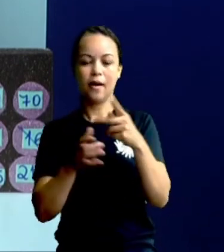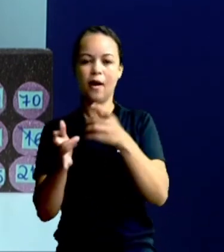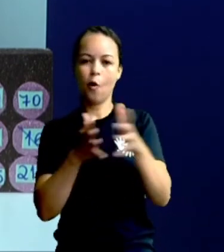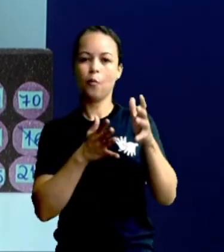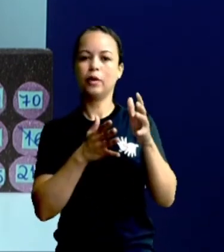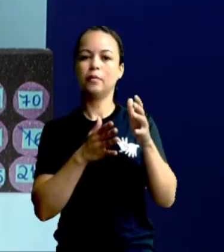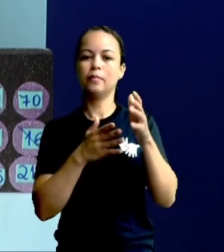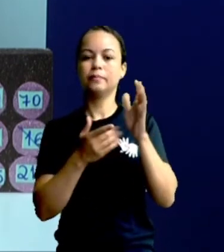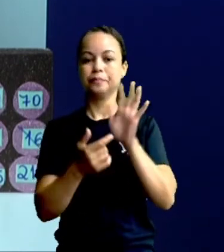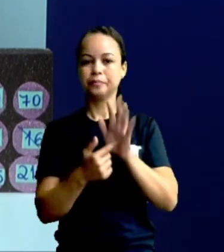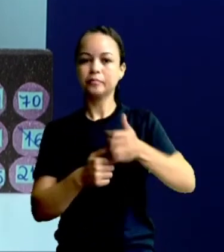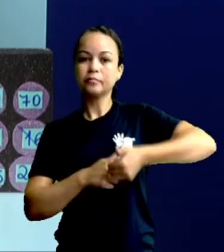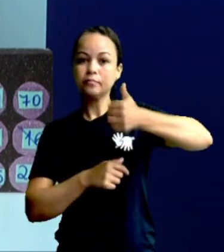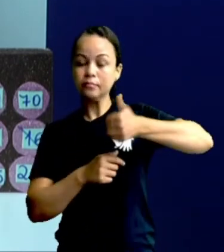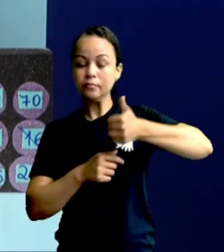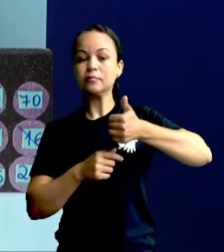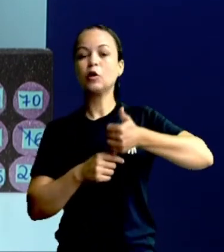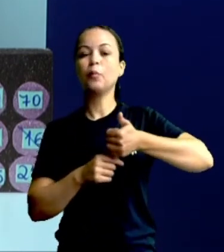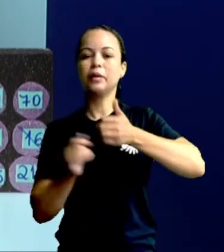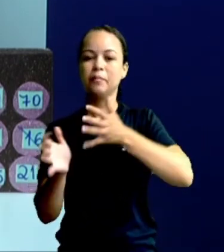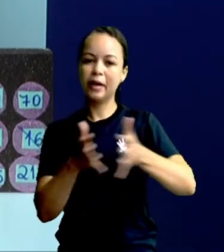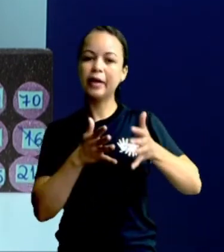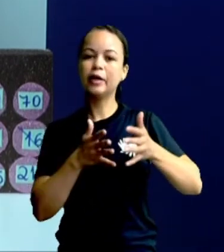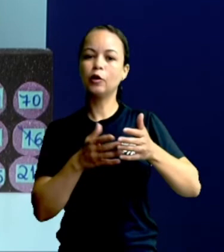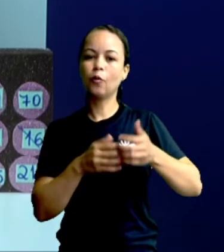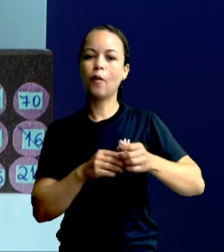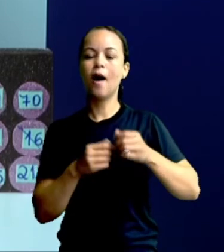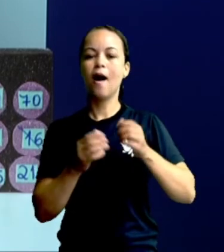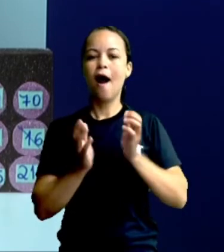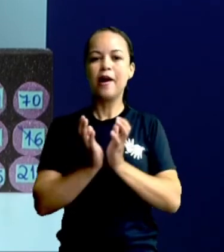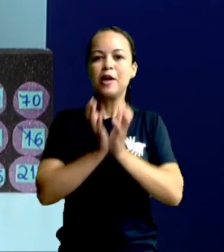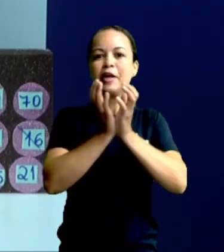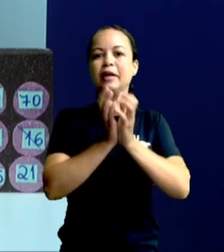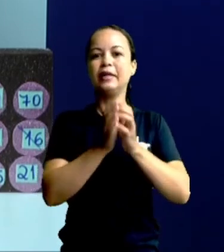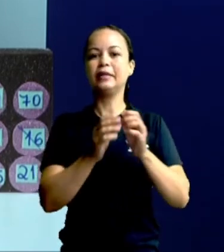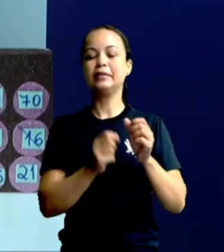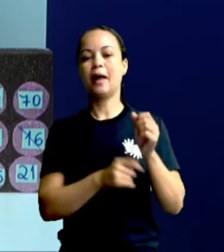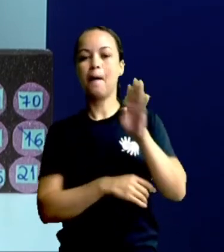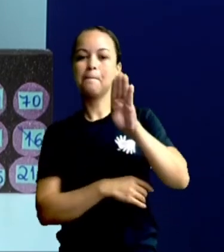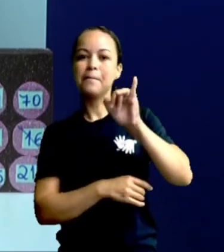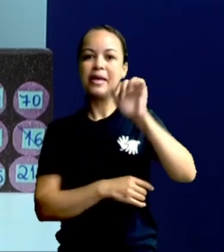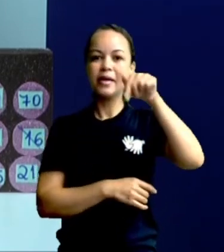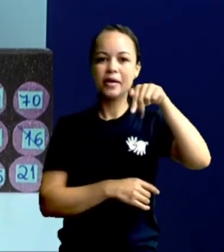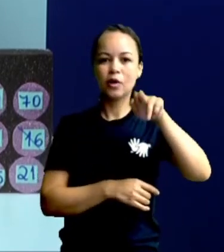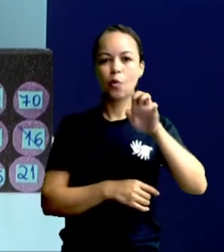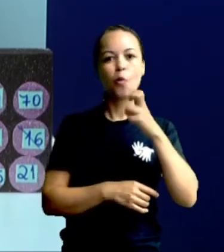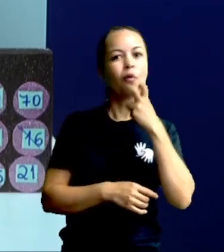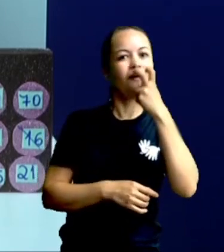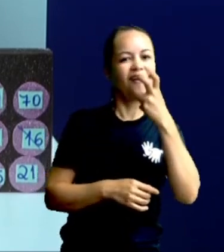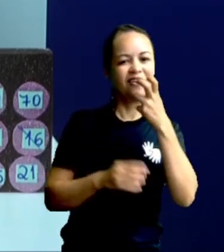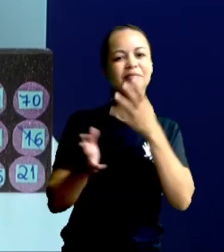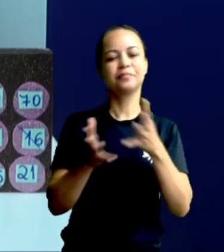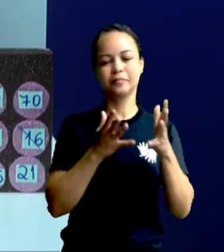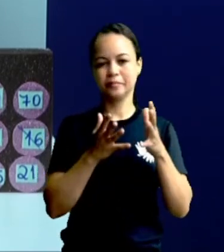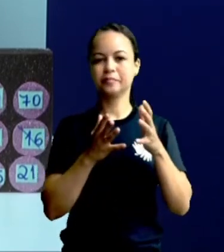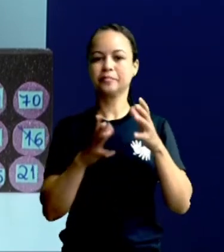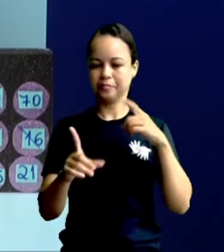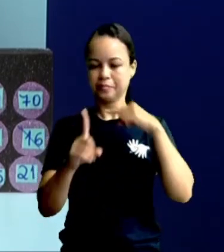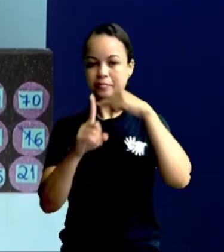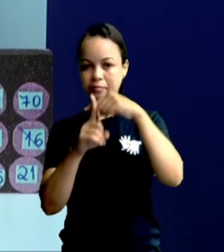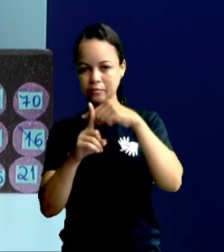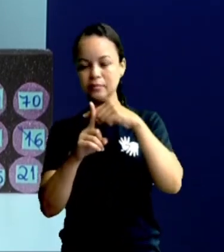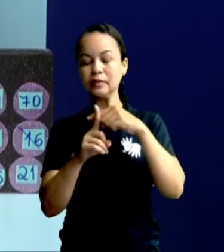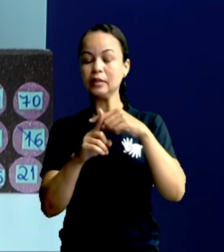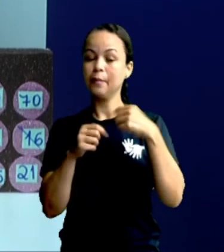grita, bingo! Né? É tipo um bingo, mas um bingo da adição. Porque pra gente